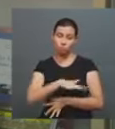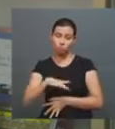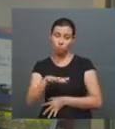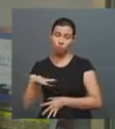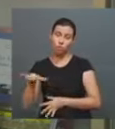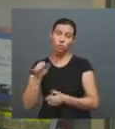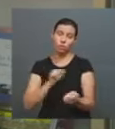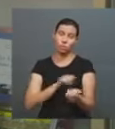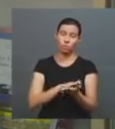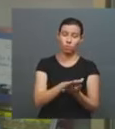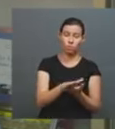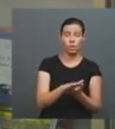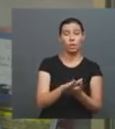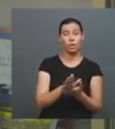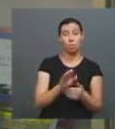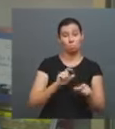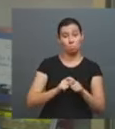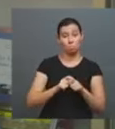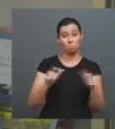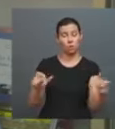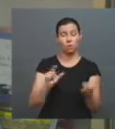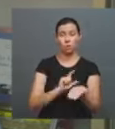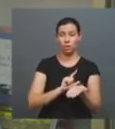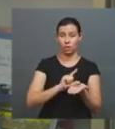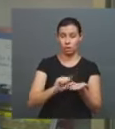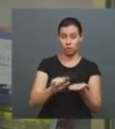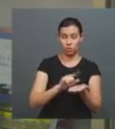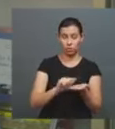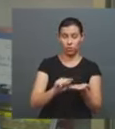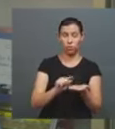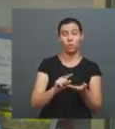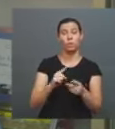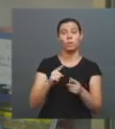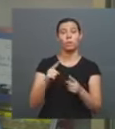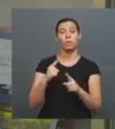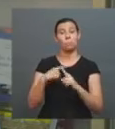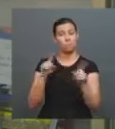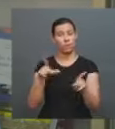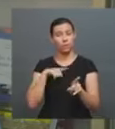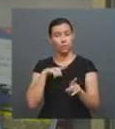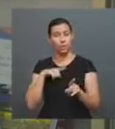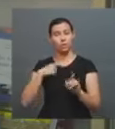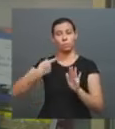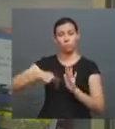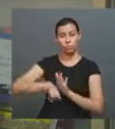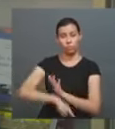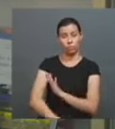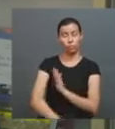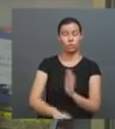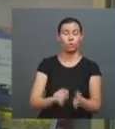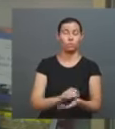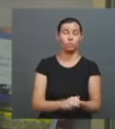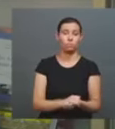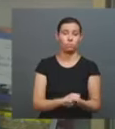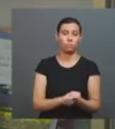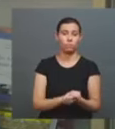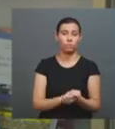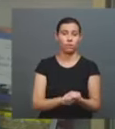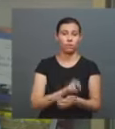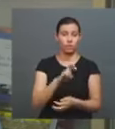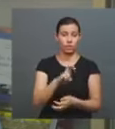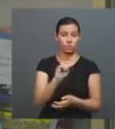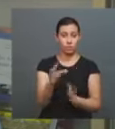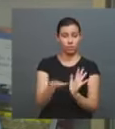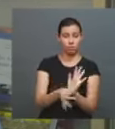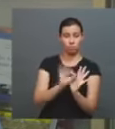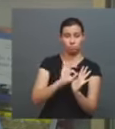tem coisas que requer um tratamento mais aprofundado, mais extenso. Passou de 50 páginas, recomendo que